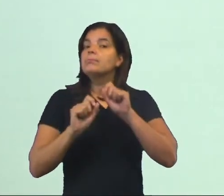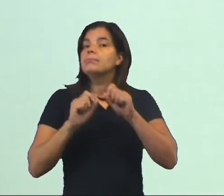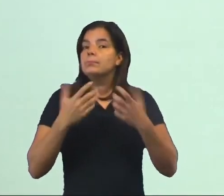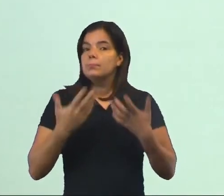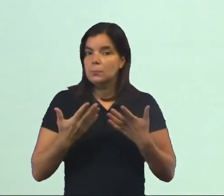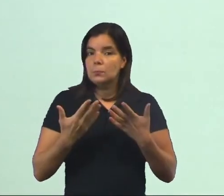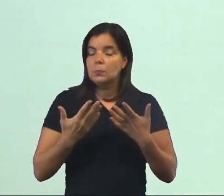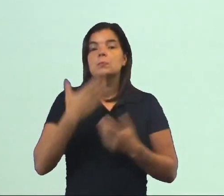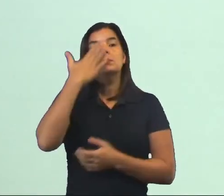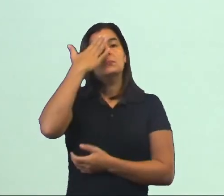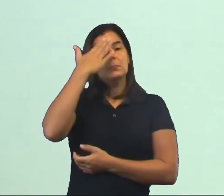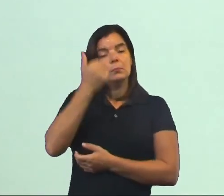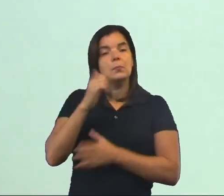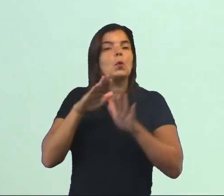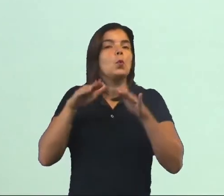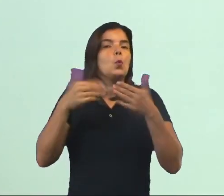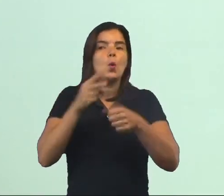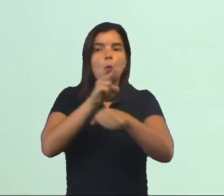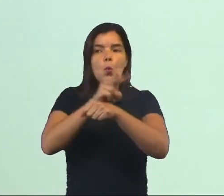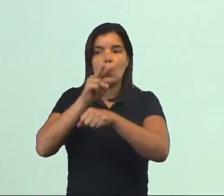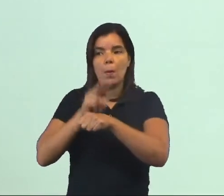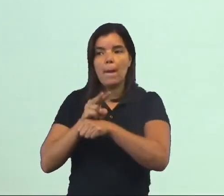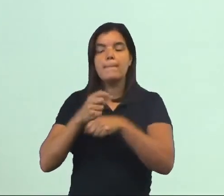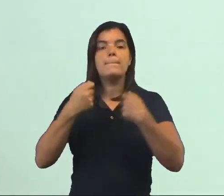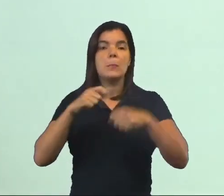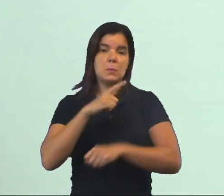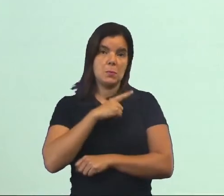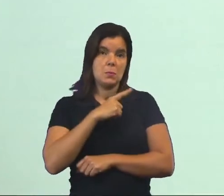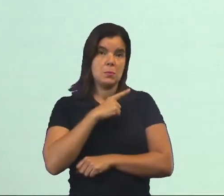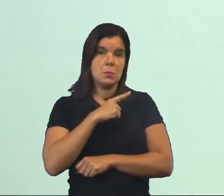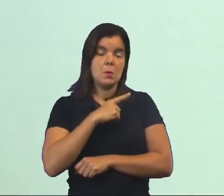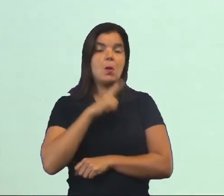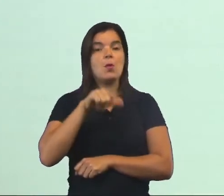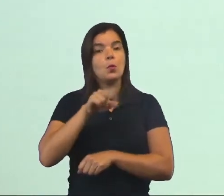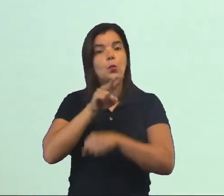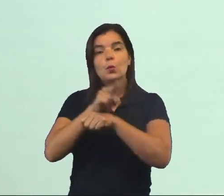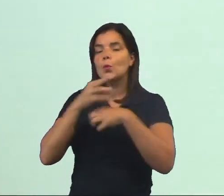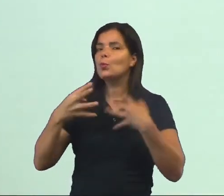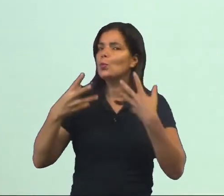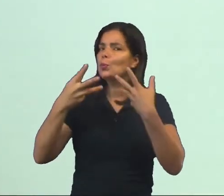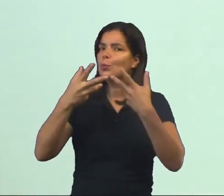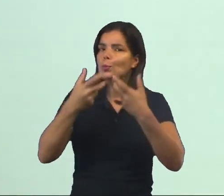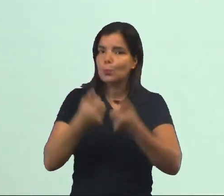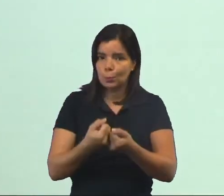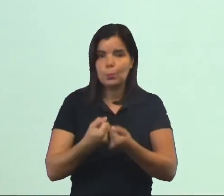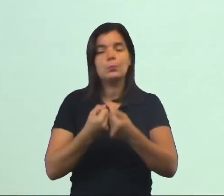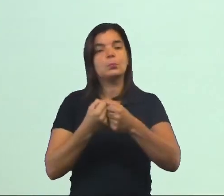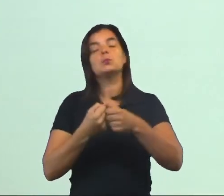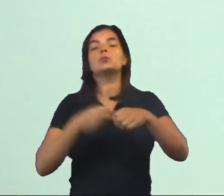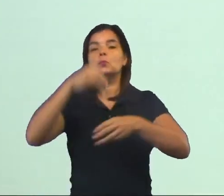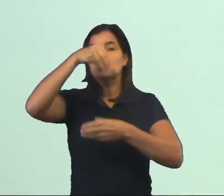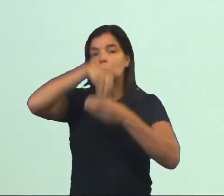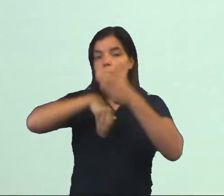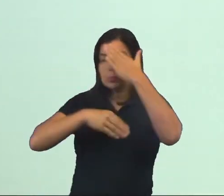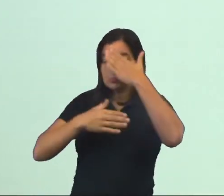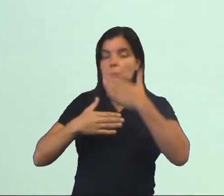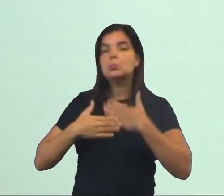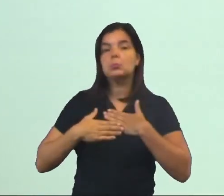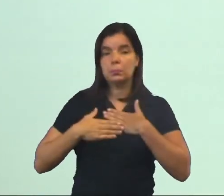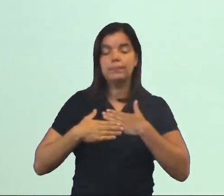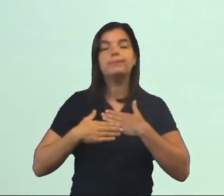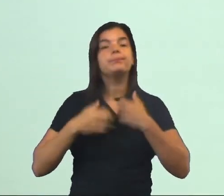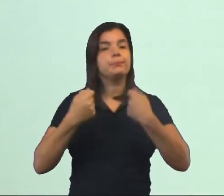saber que tipo de cuidados nós vamos ter. Nós precisamos cuidar de todos os nossos sistemas. Todos os nossos